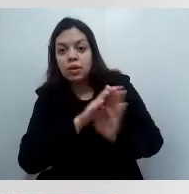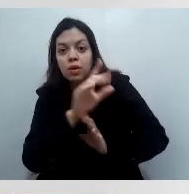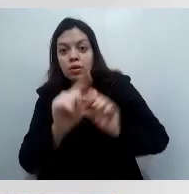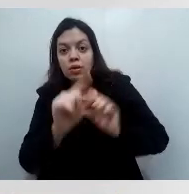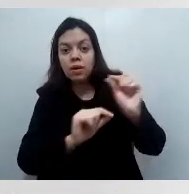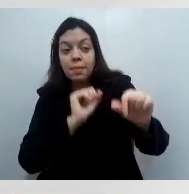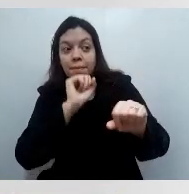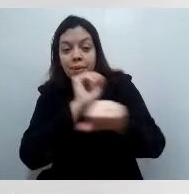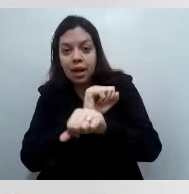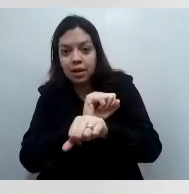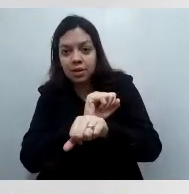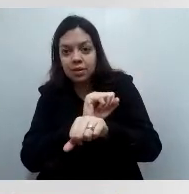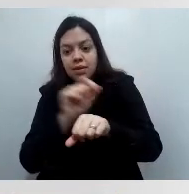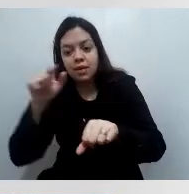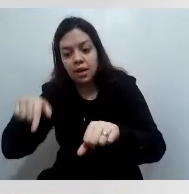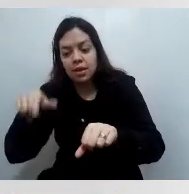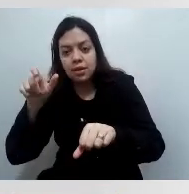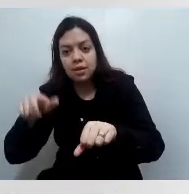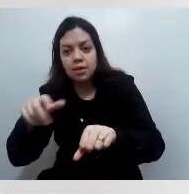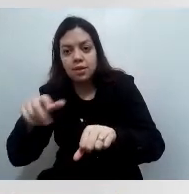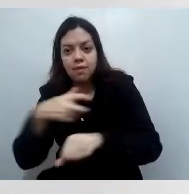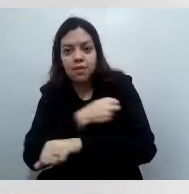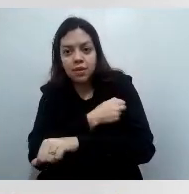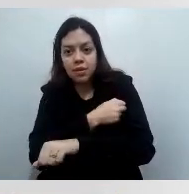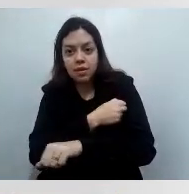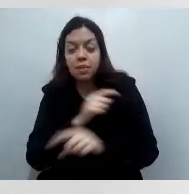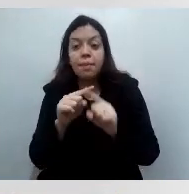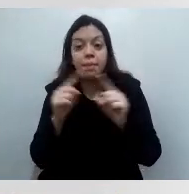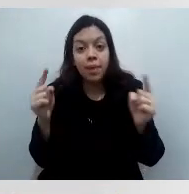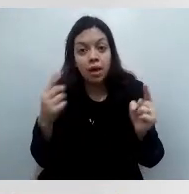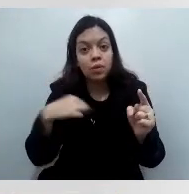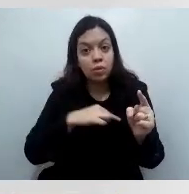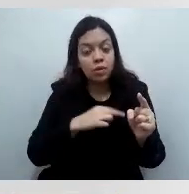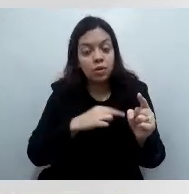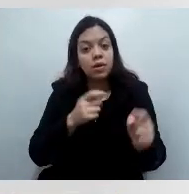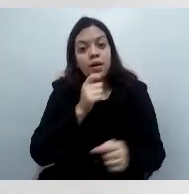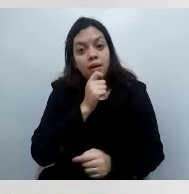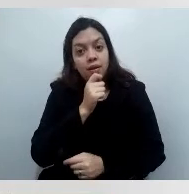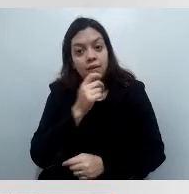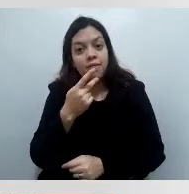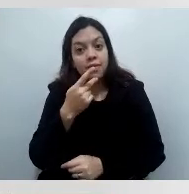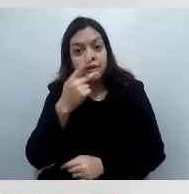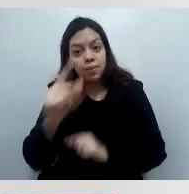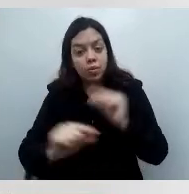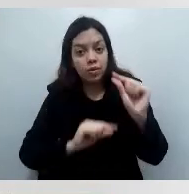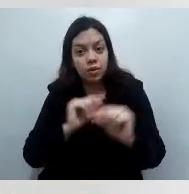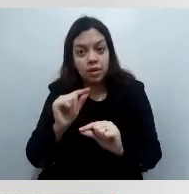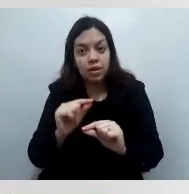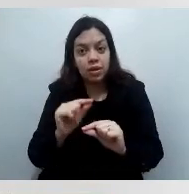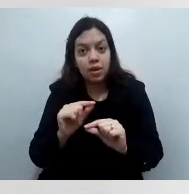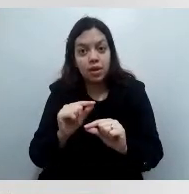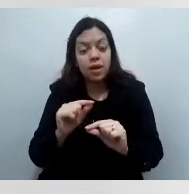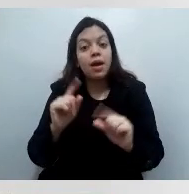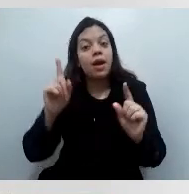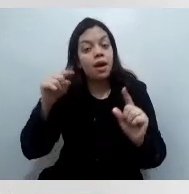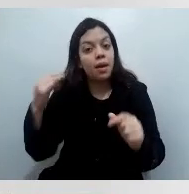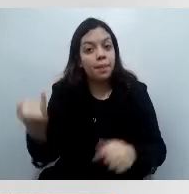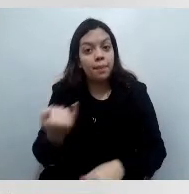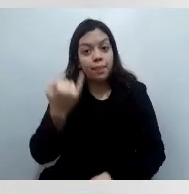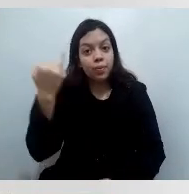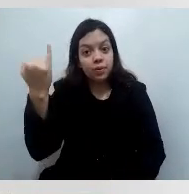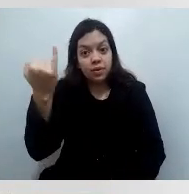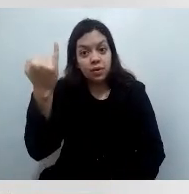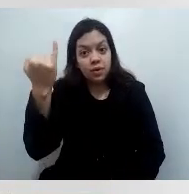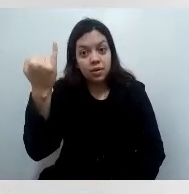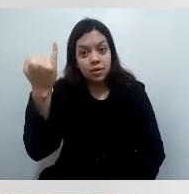e as coéperas tomem a vacina. Então, nós estamos disponibilizando, nesse momento, principalmente, para as gestantes